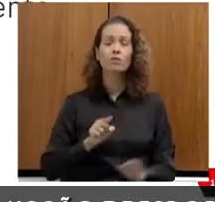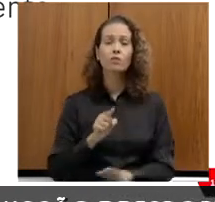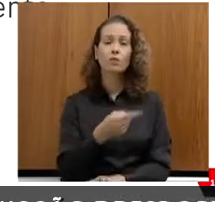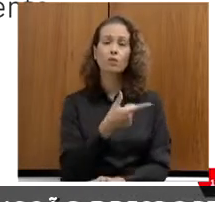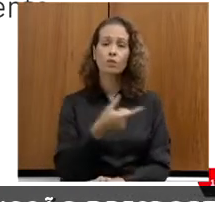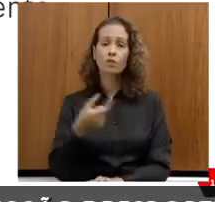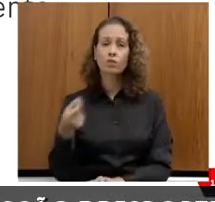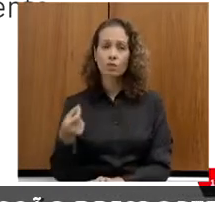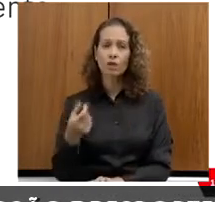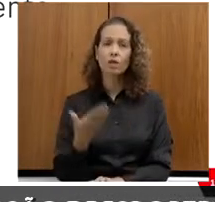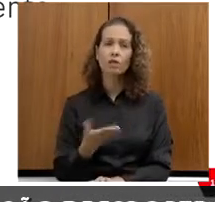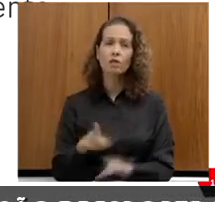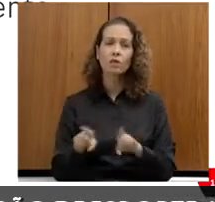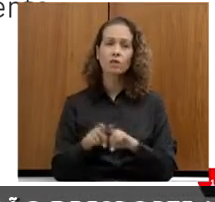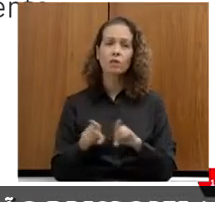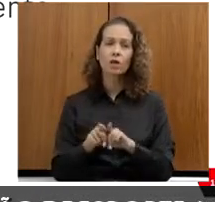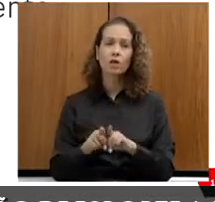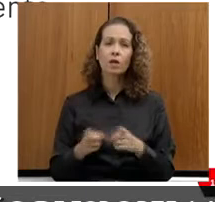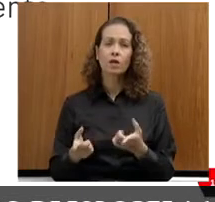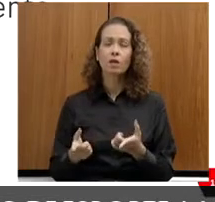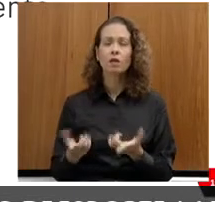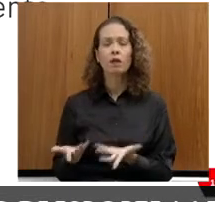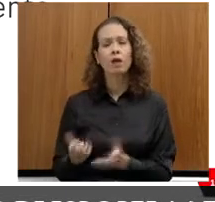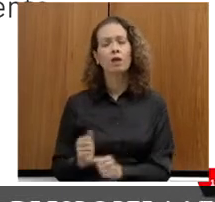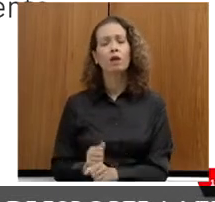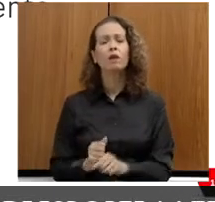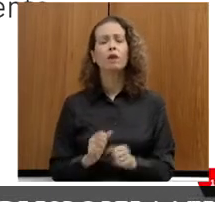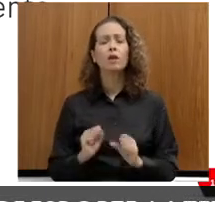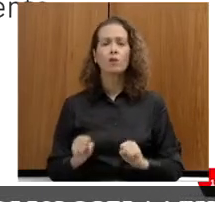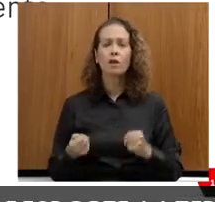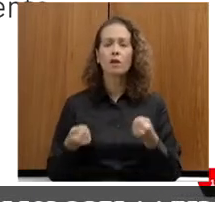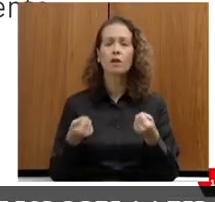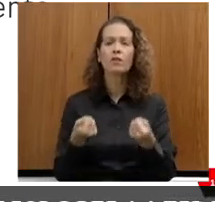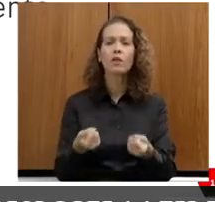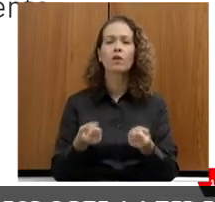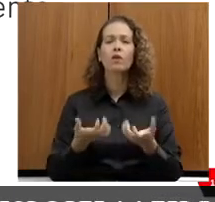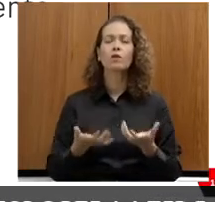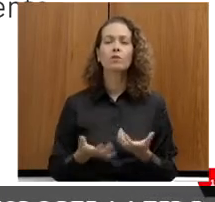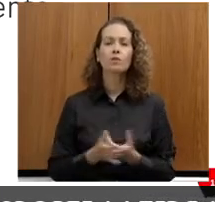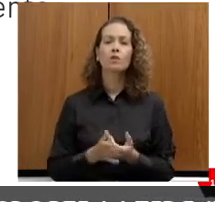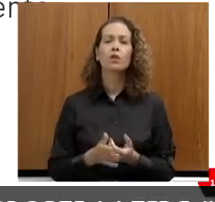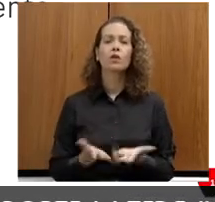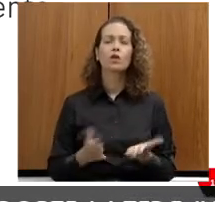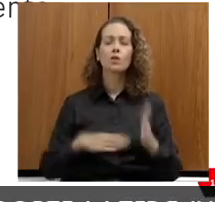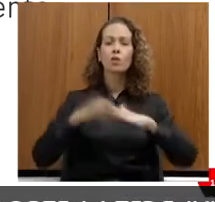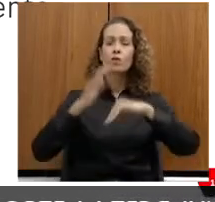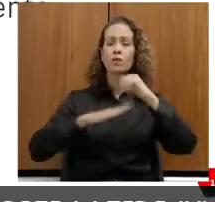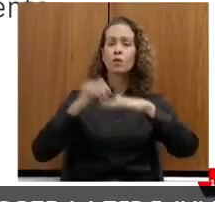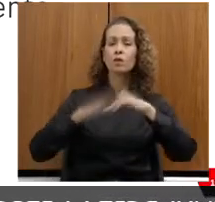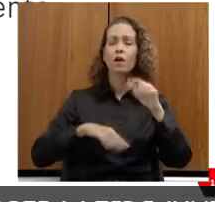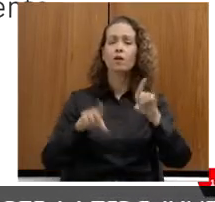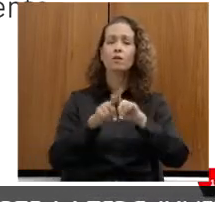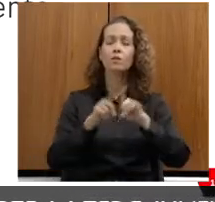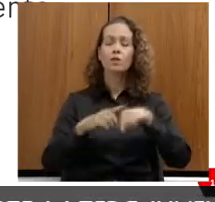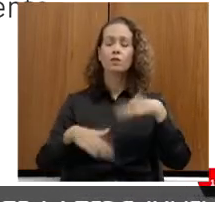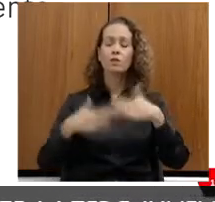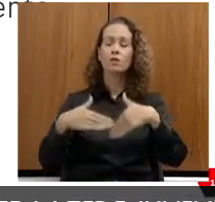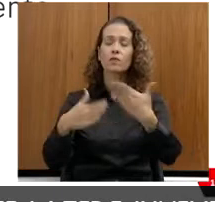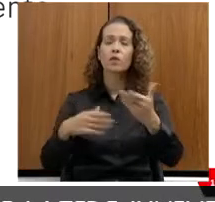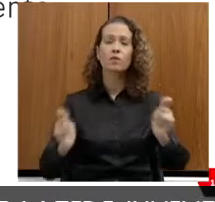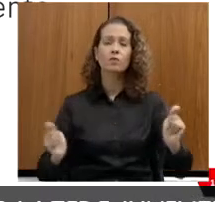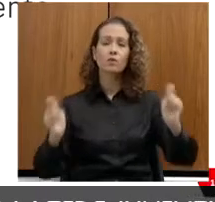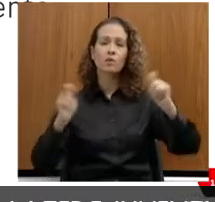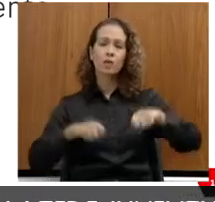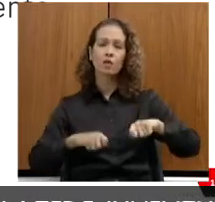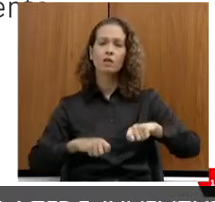28 municípios contemplados. E aí eu reforço, além da qualificação profissional, a gente faz o desenvolvimento de competências e